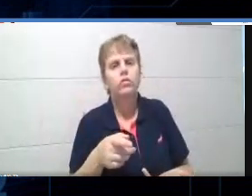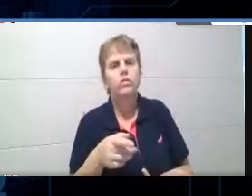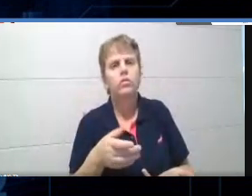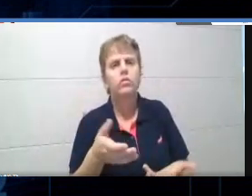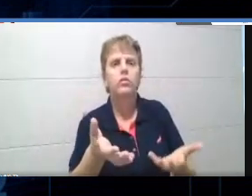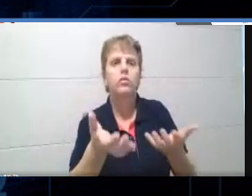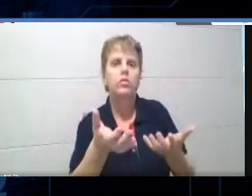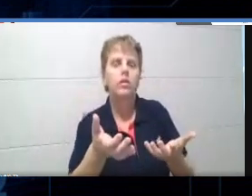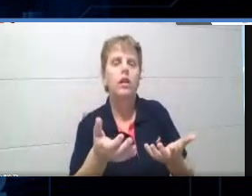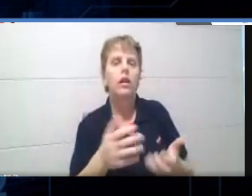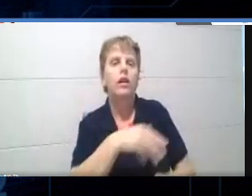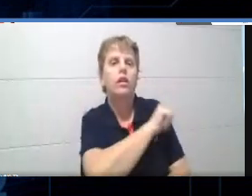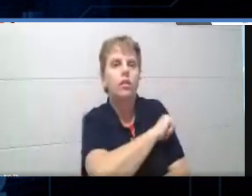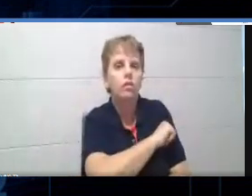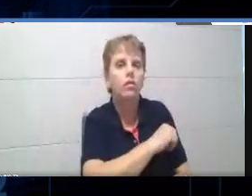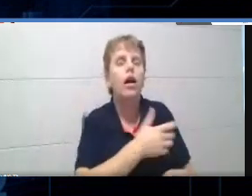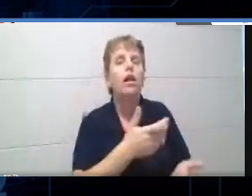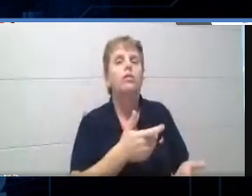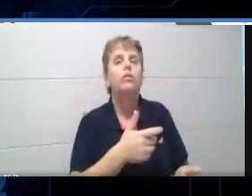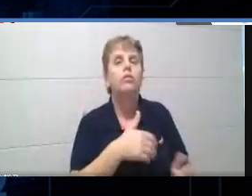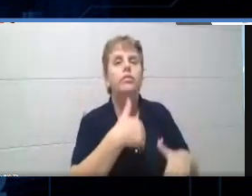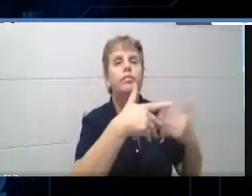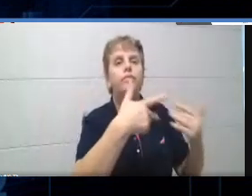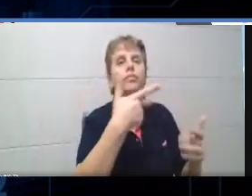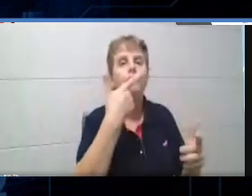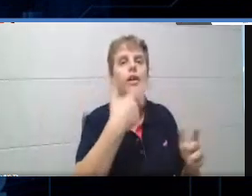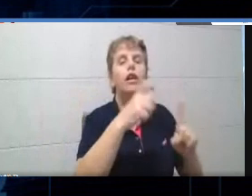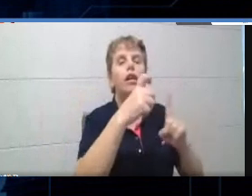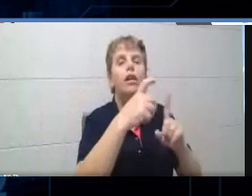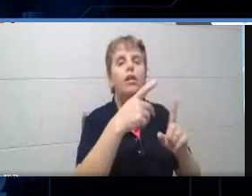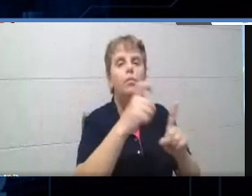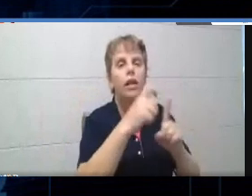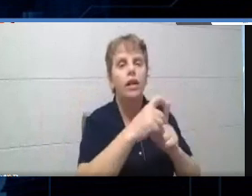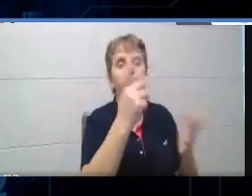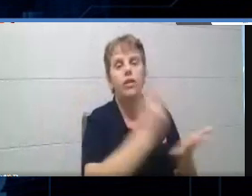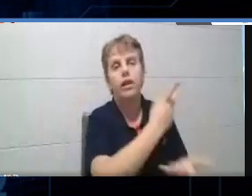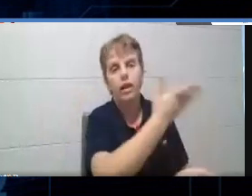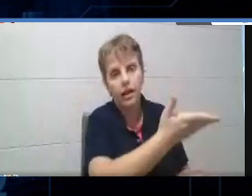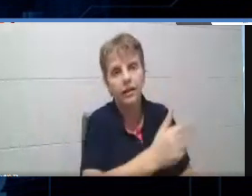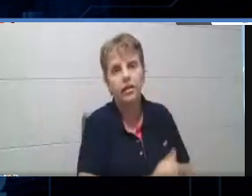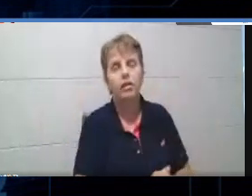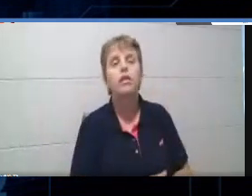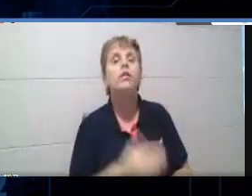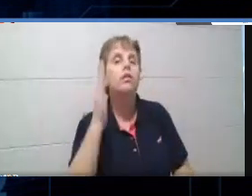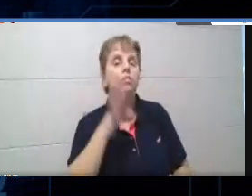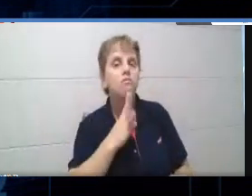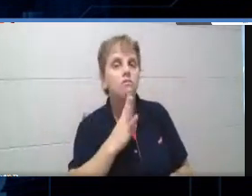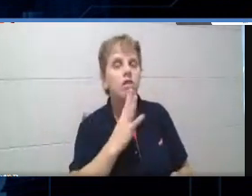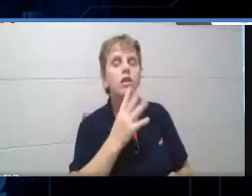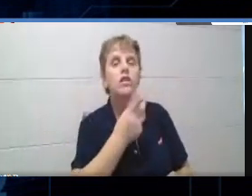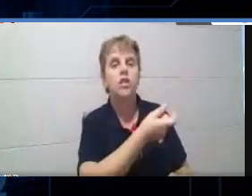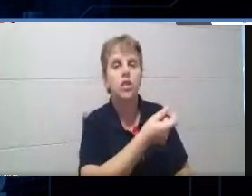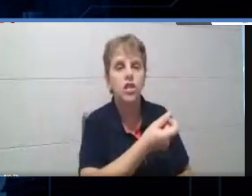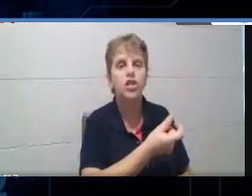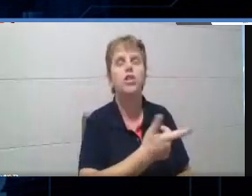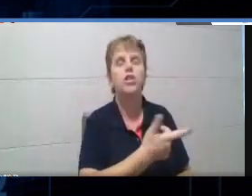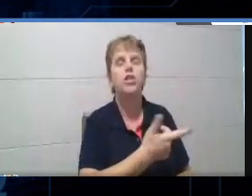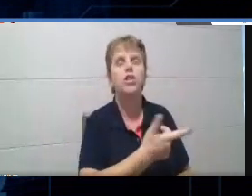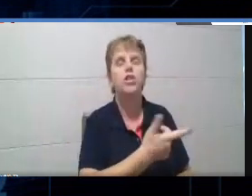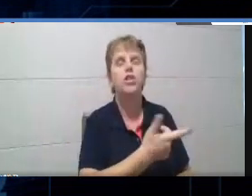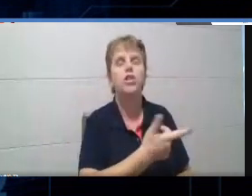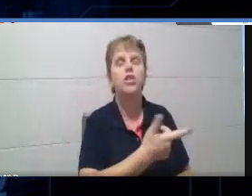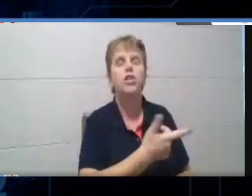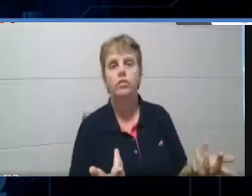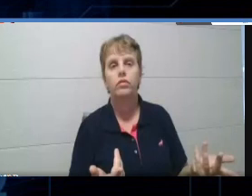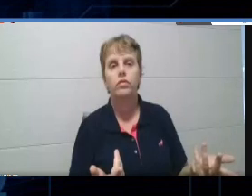menos lá no mercado, né, você quer que ele saiba pegar troco quando a mãe manda ele na venda, né, então